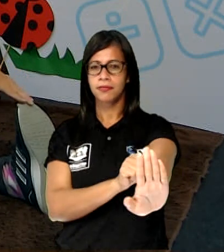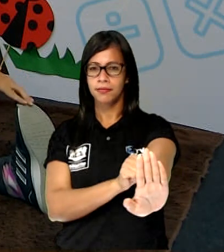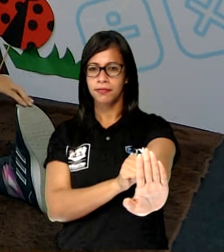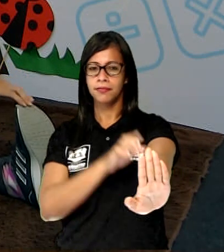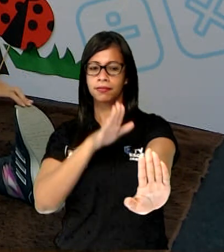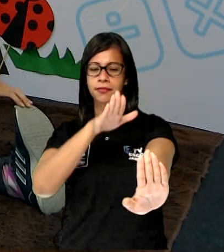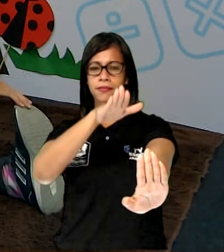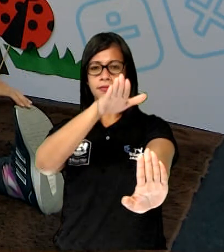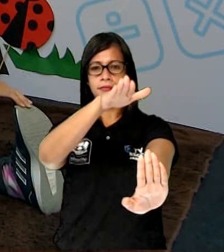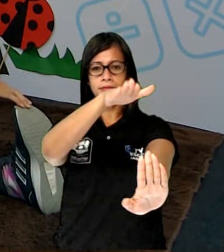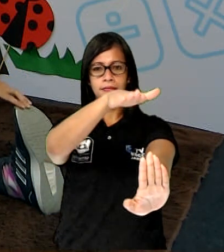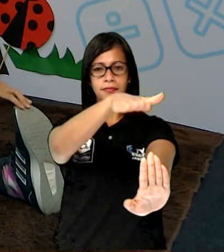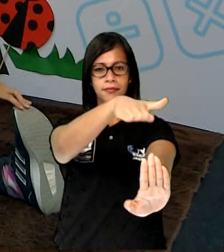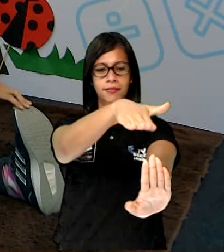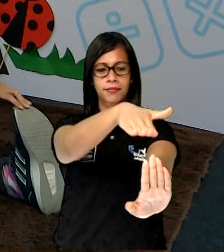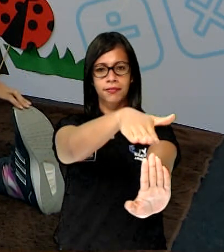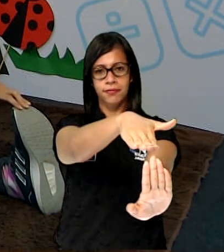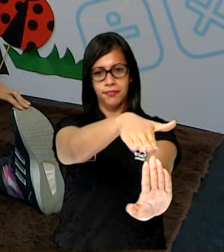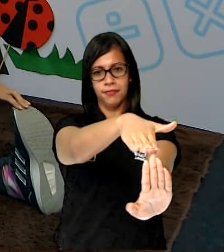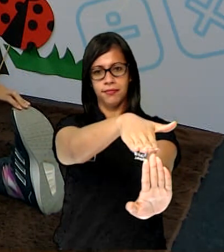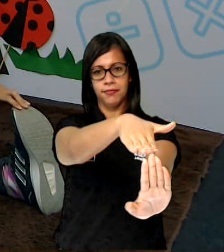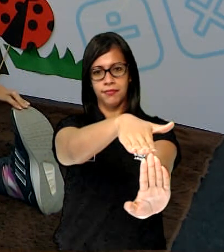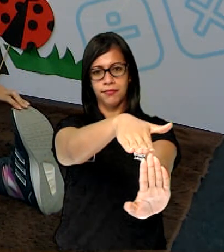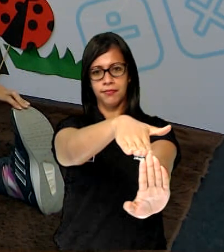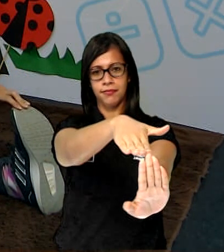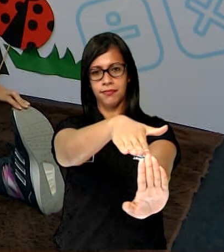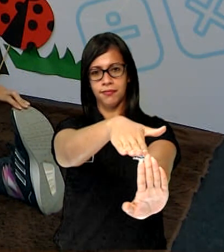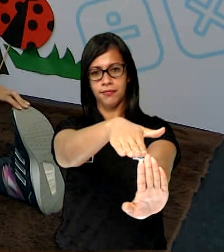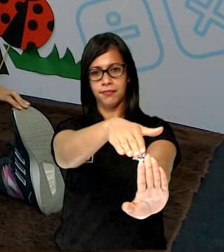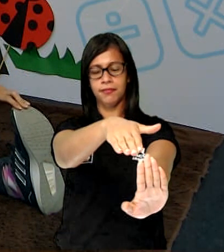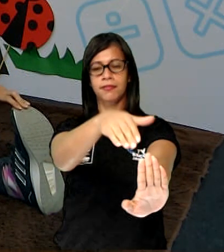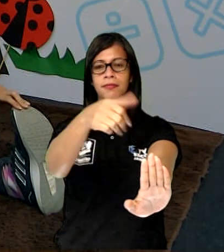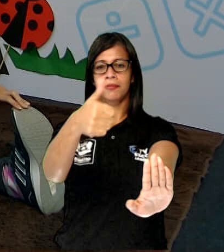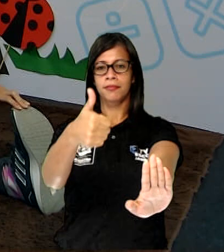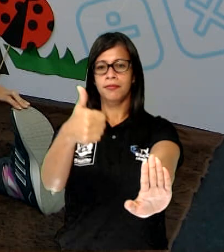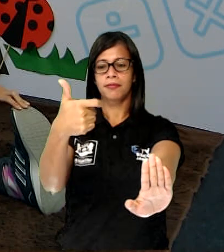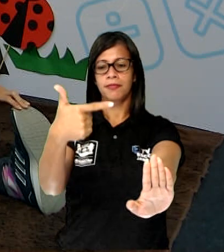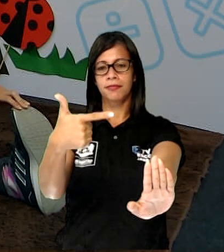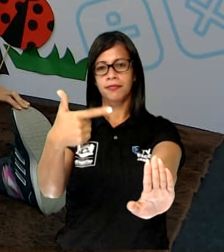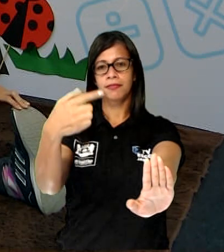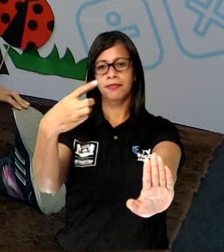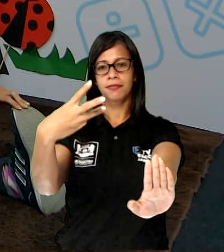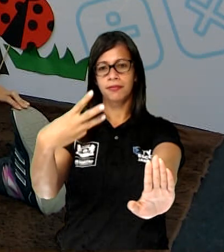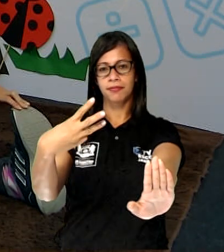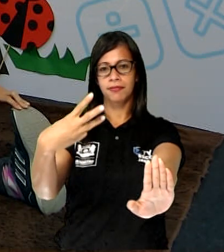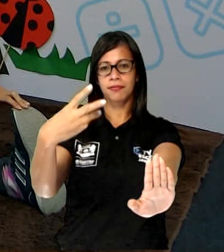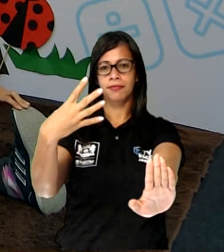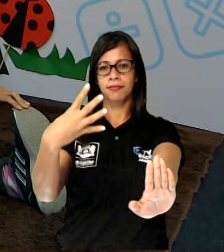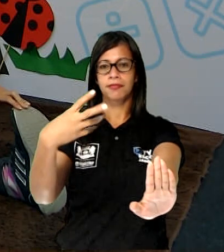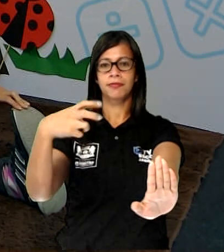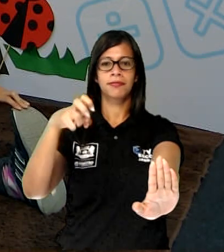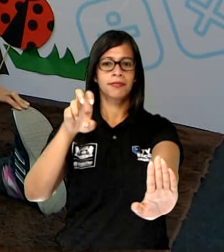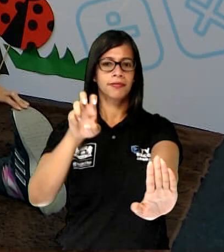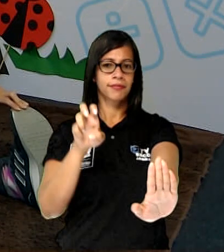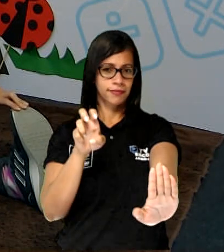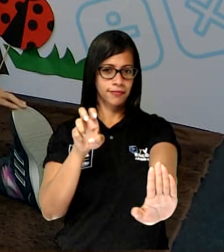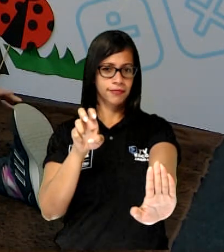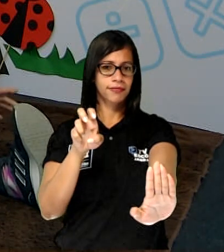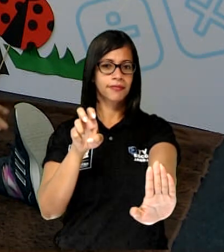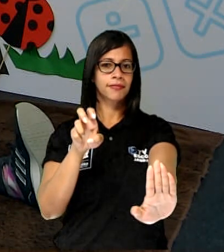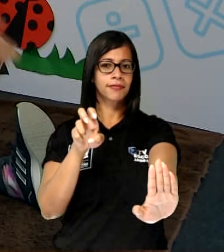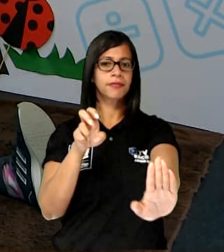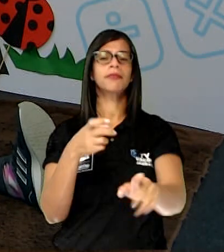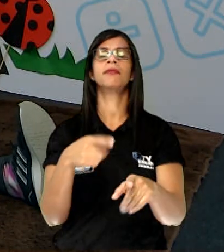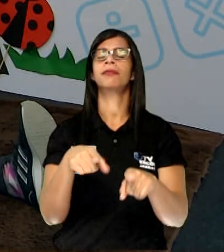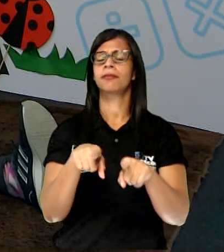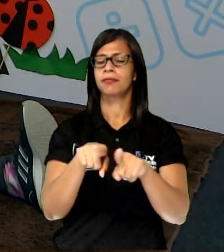e sustenta por cinco segundos. Um, dois, três, quatro, cinco. E agora a